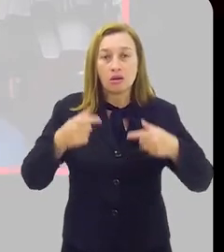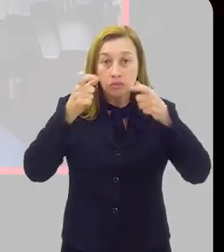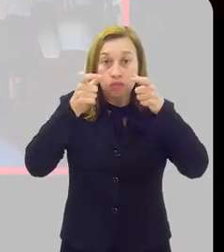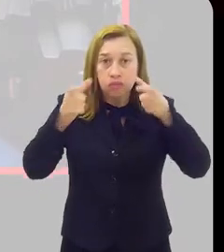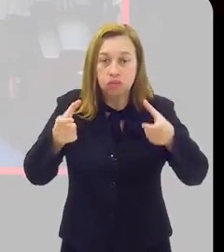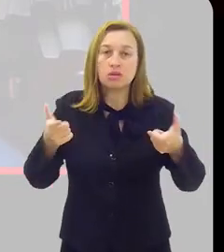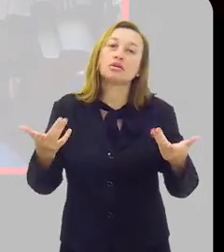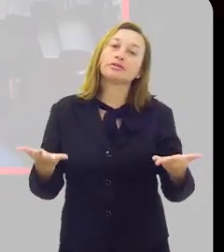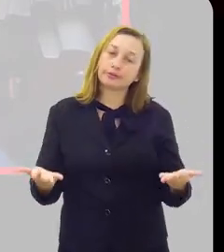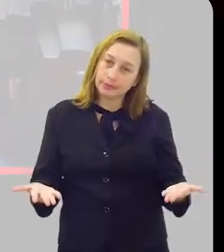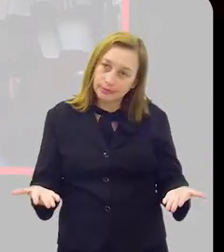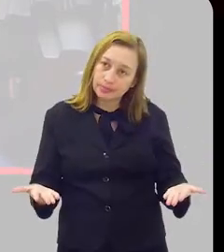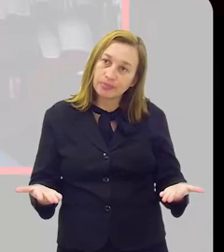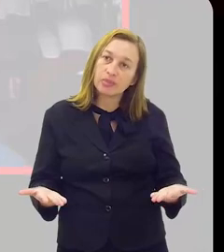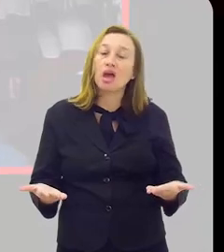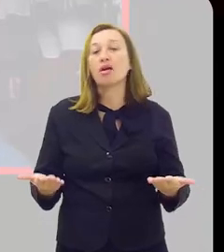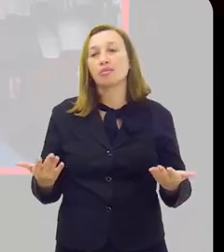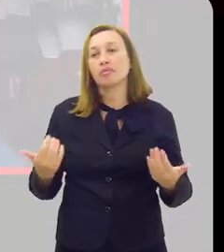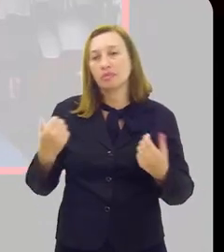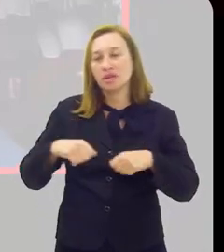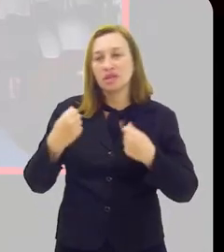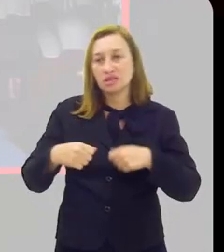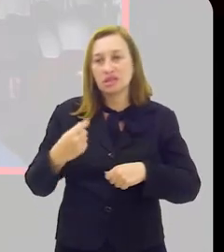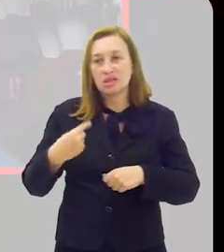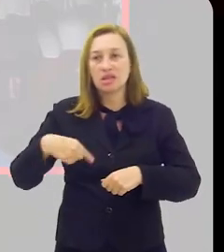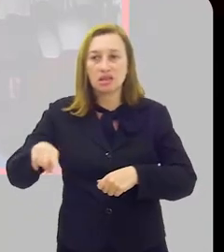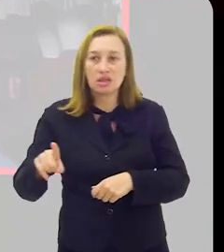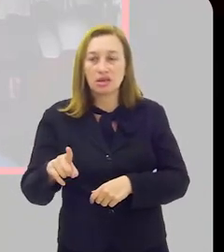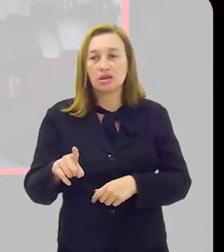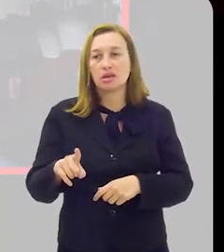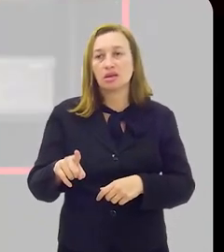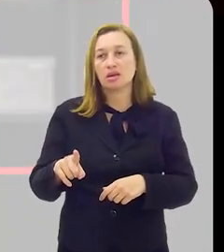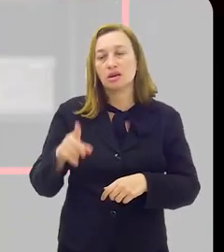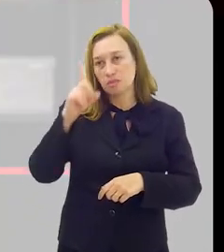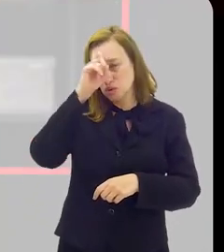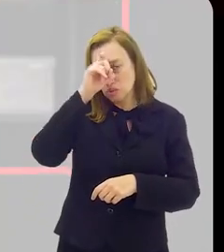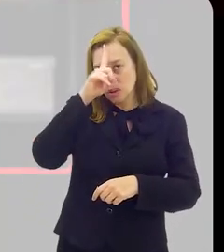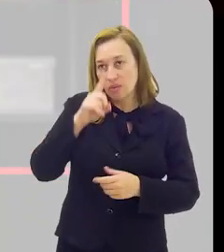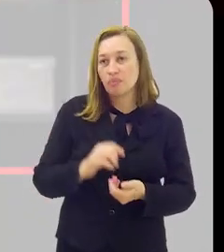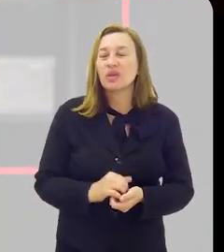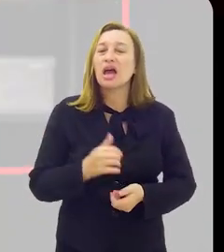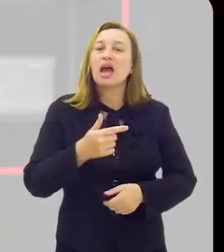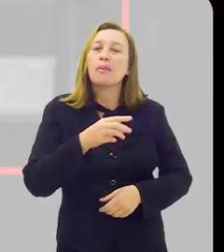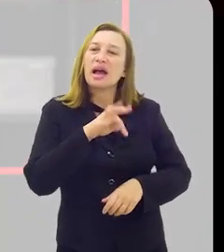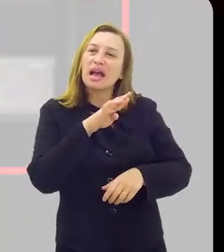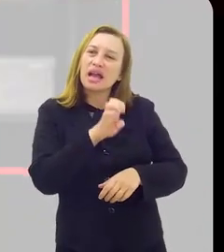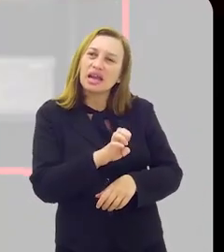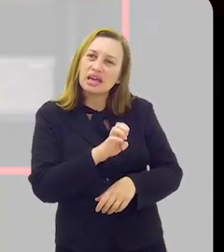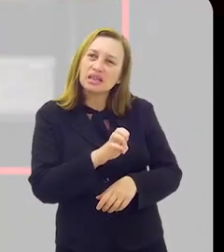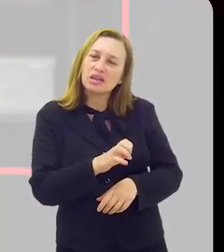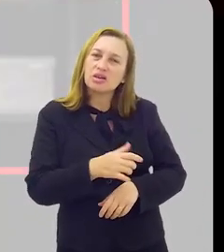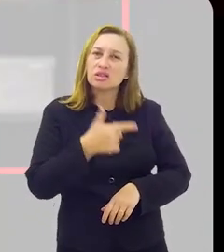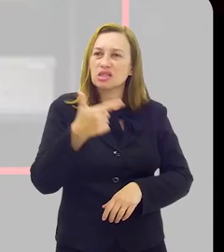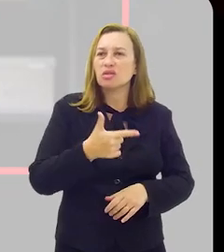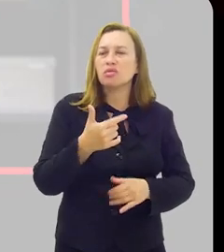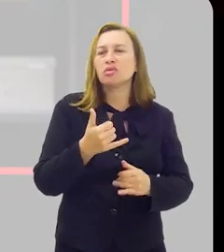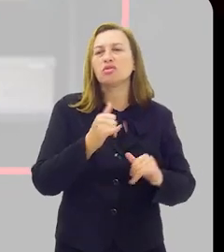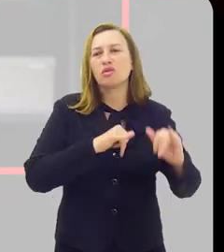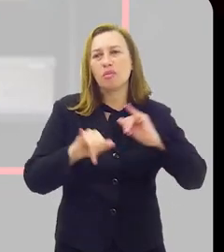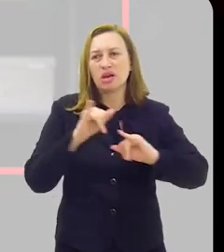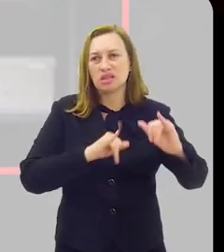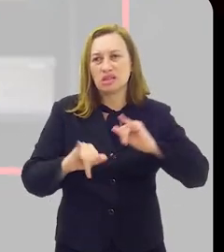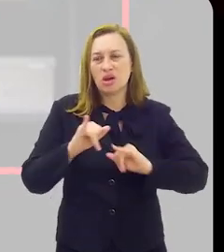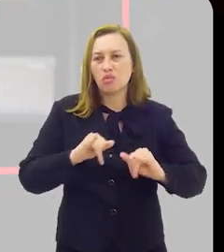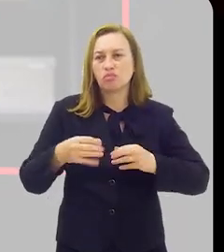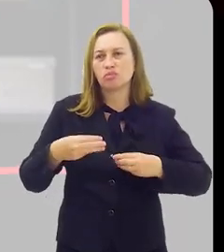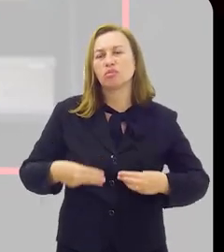de alerta, de que a pessoa tem que procurar um serviço de saúde. Doutora Margareth, segundo dados do vacinômetro do Ministério